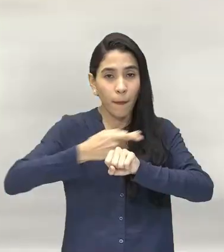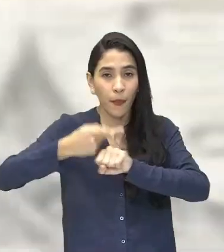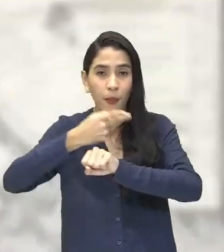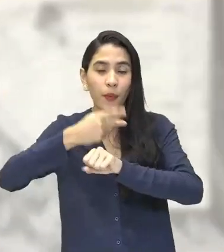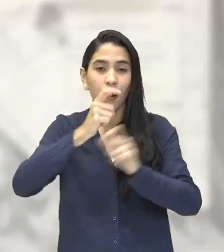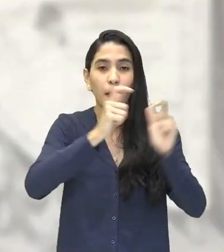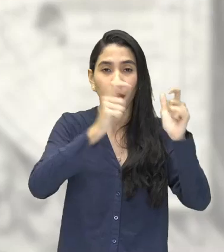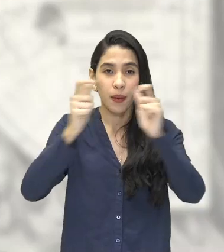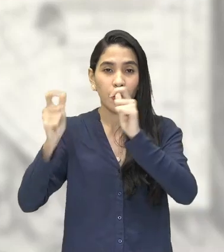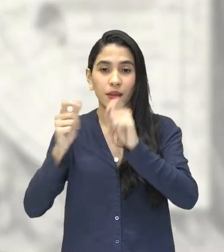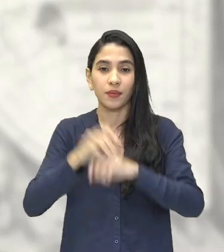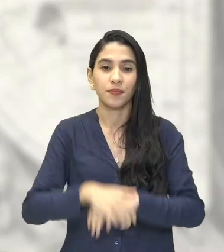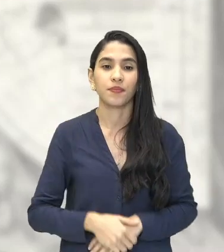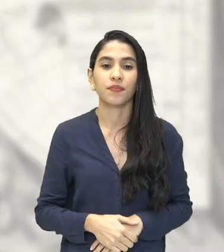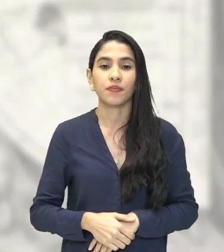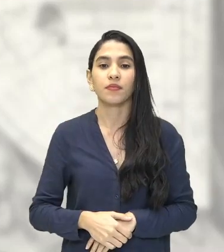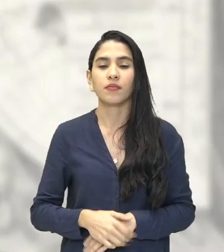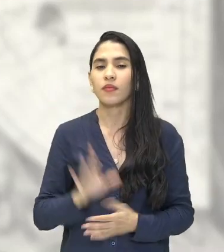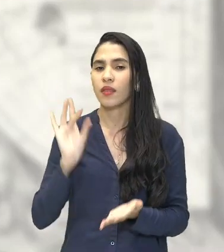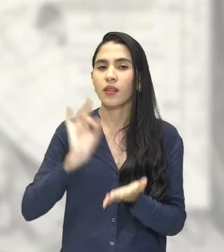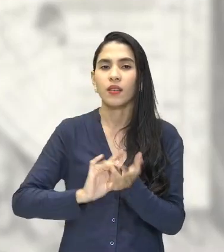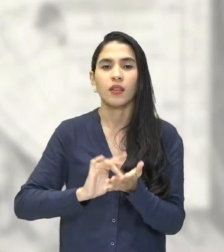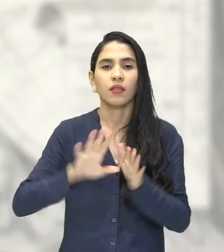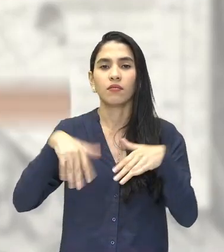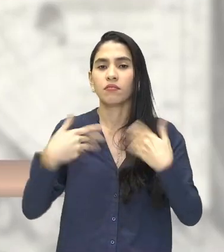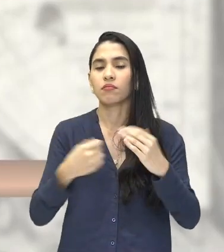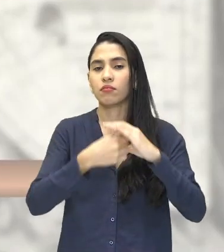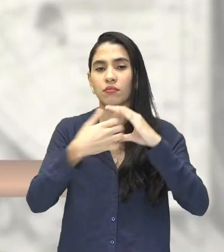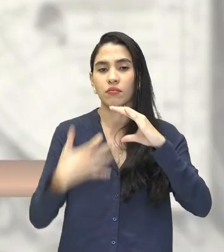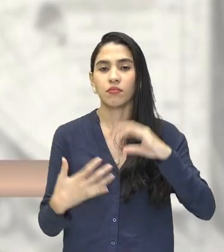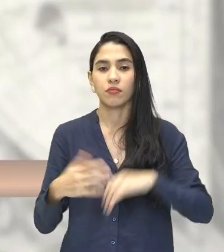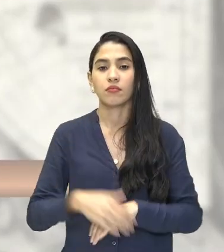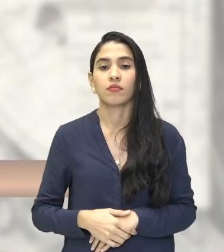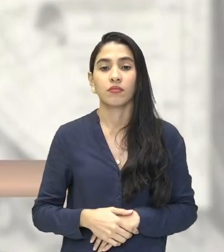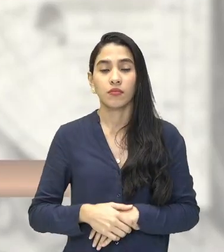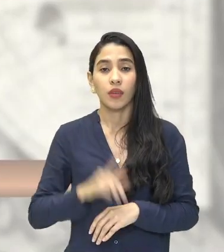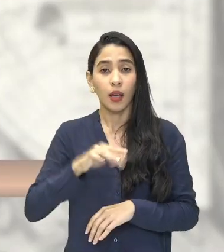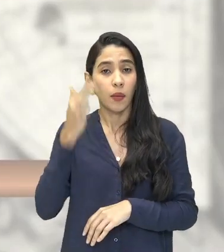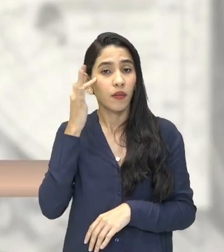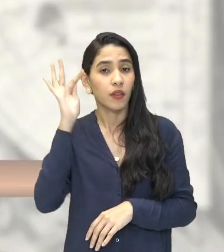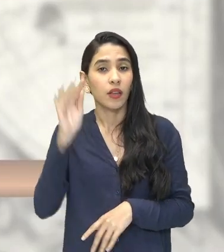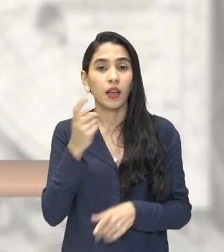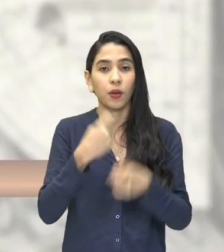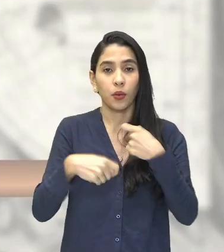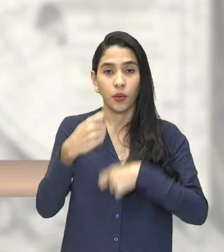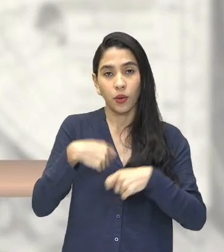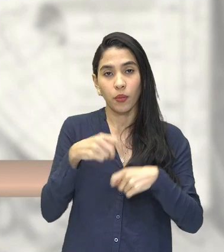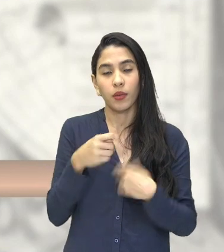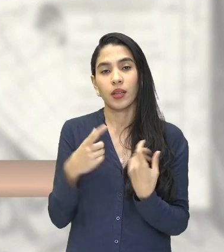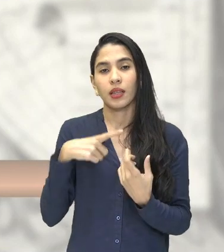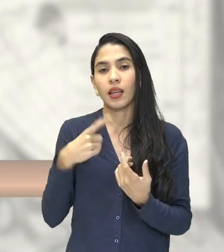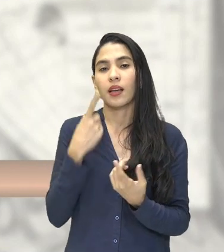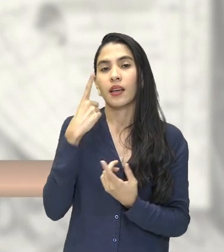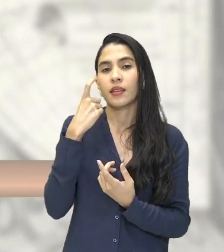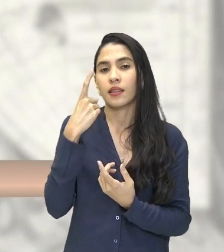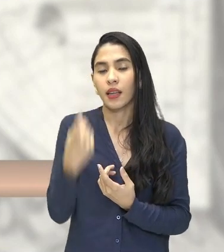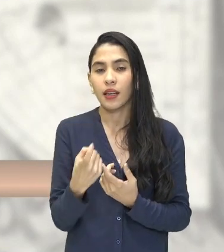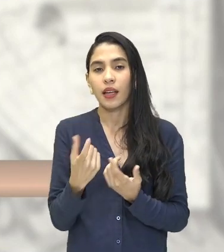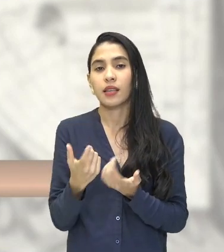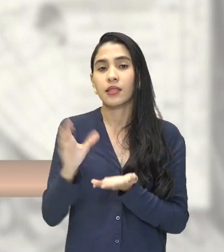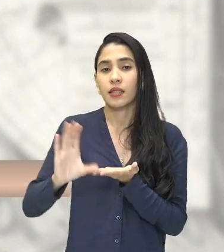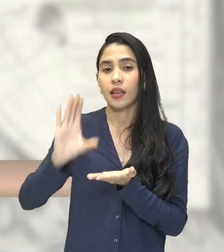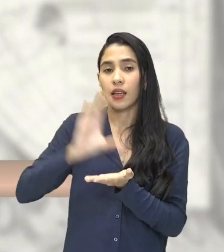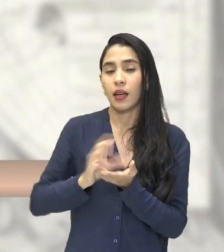horizontes. A definição do mercantilismo é uma filosofia econômica que buscava acumular